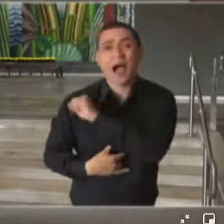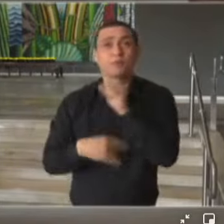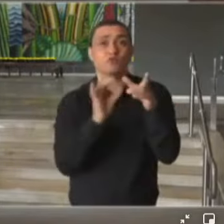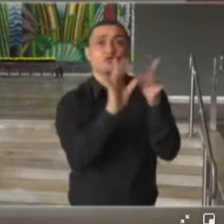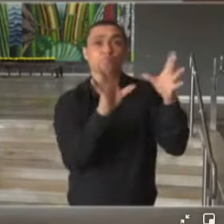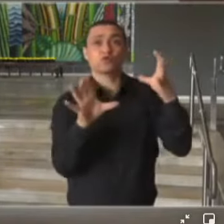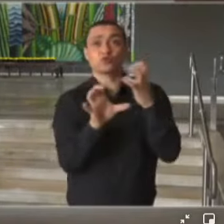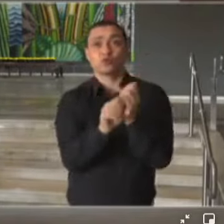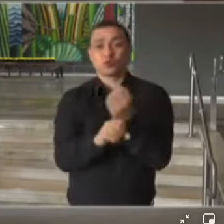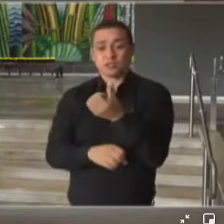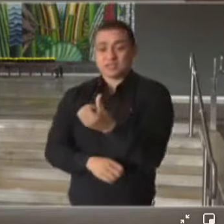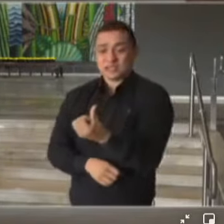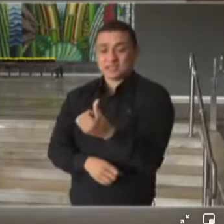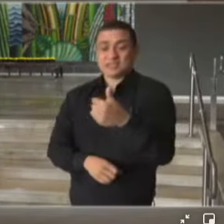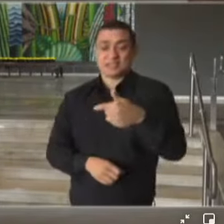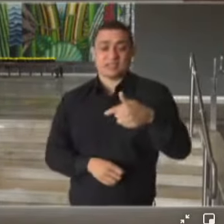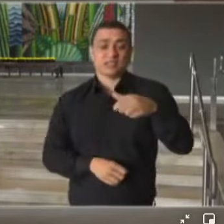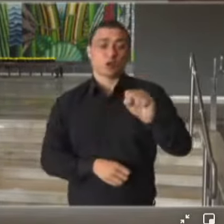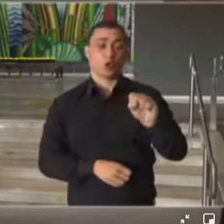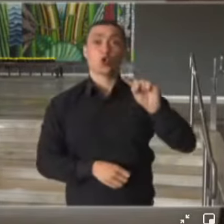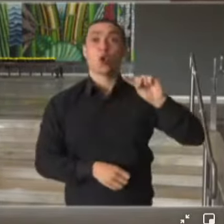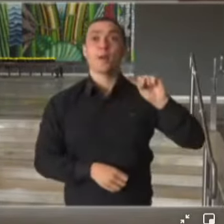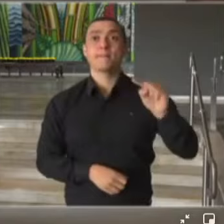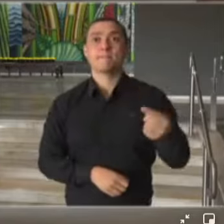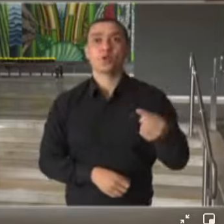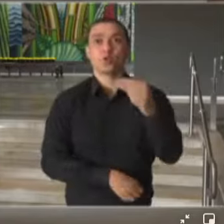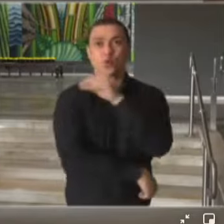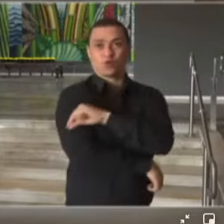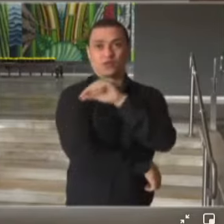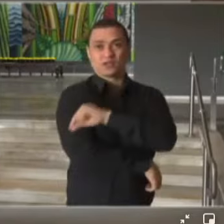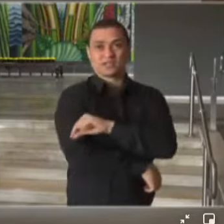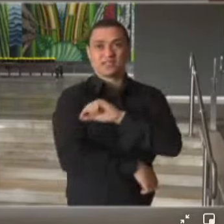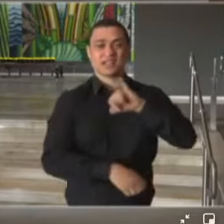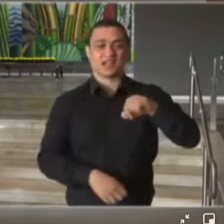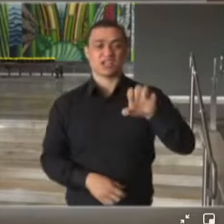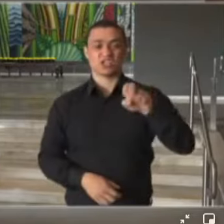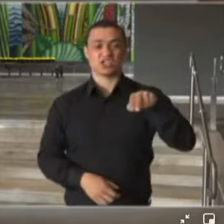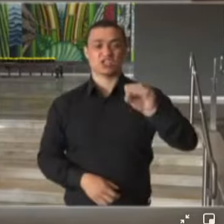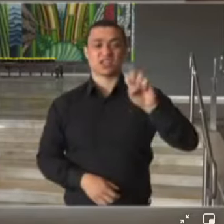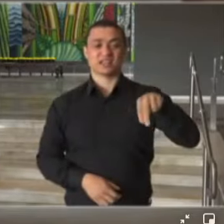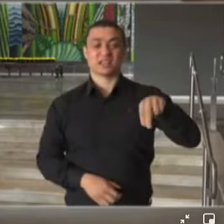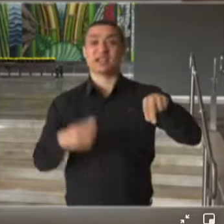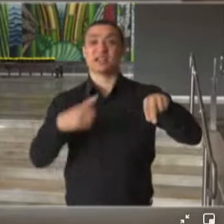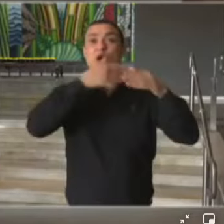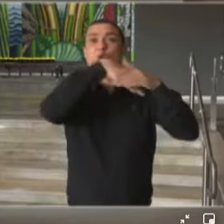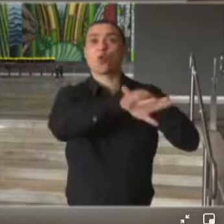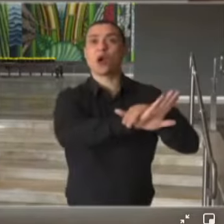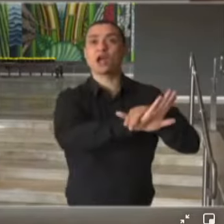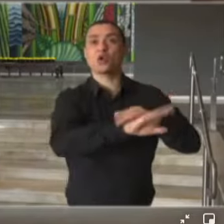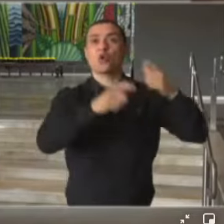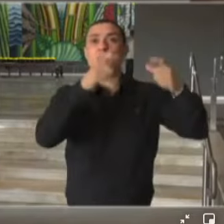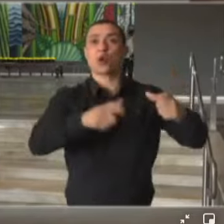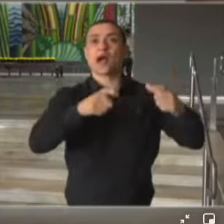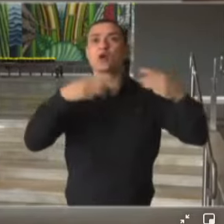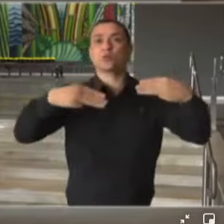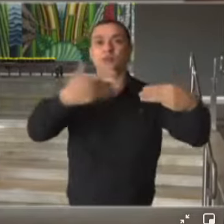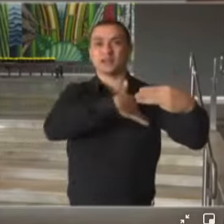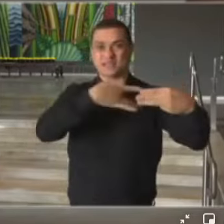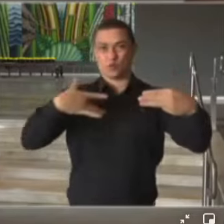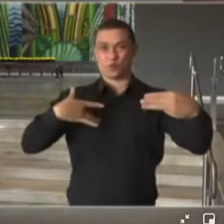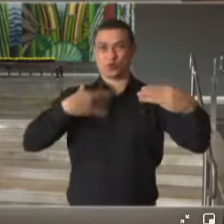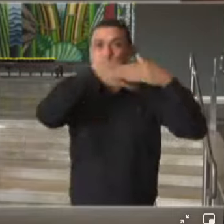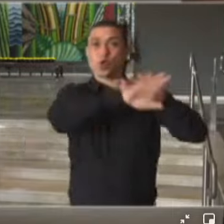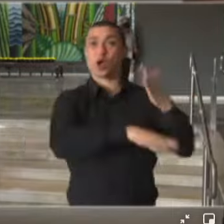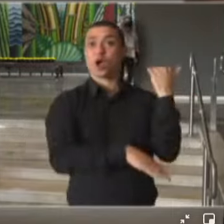678 mil vacinas da Janssen que estão estocadas no depósito do Ministério da Saúde